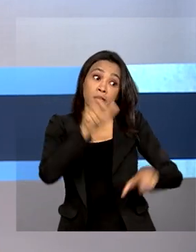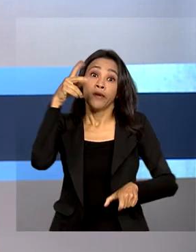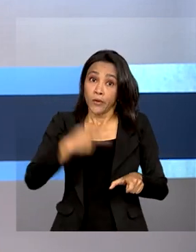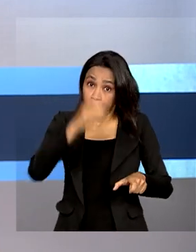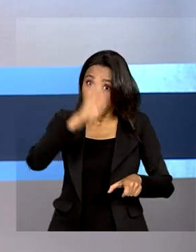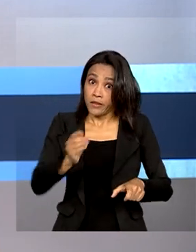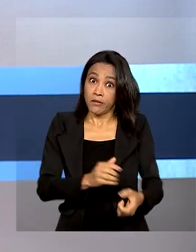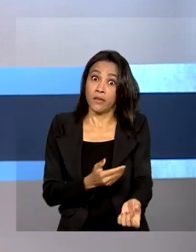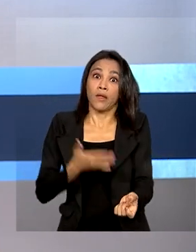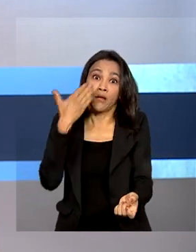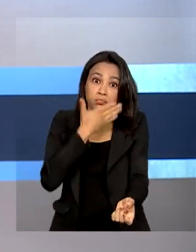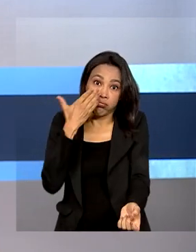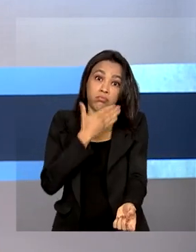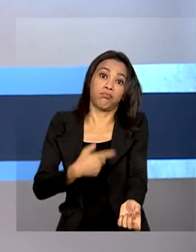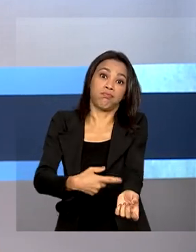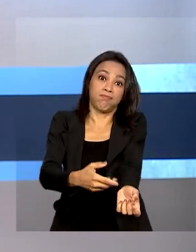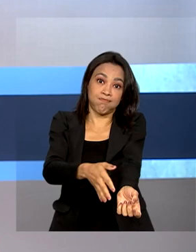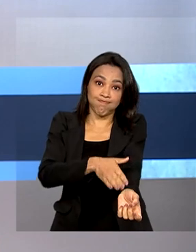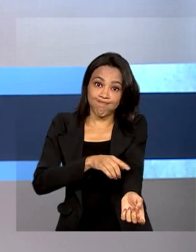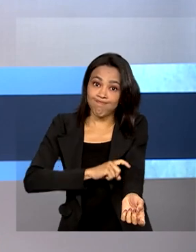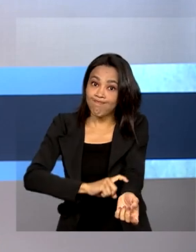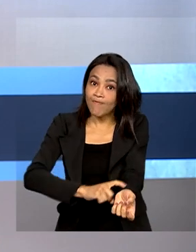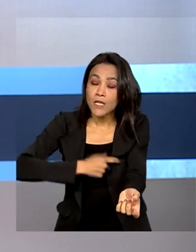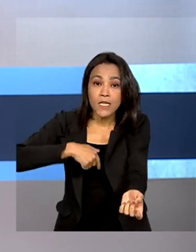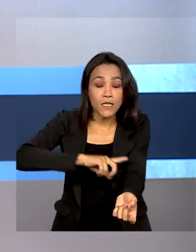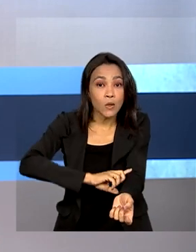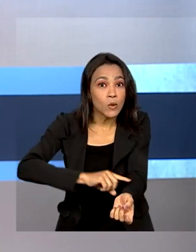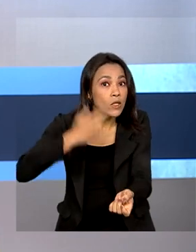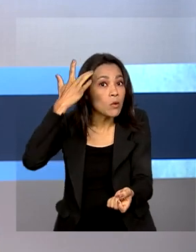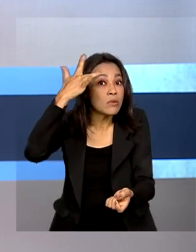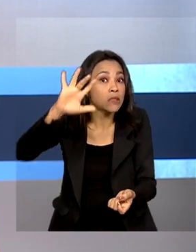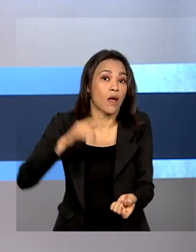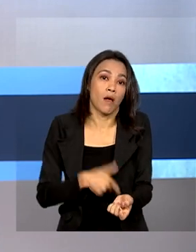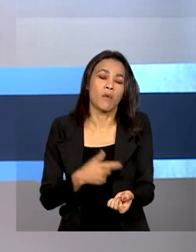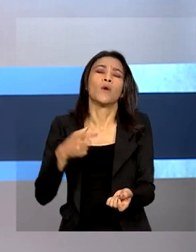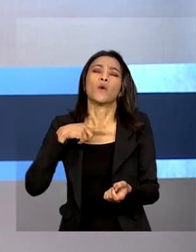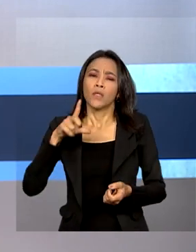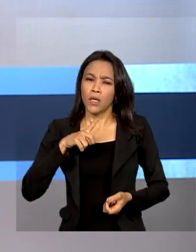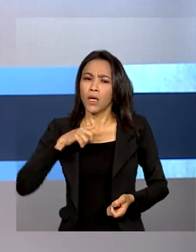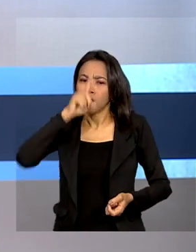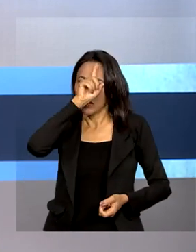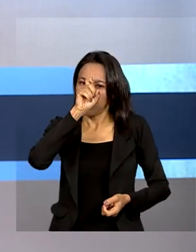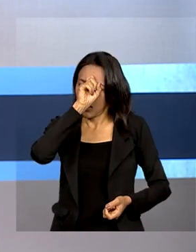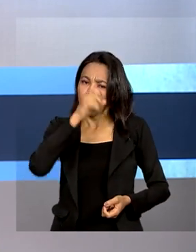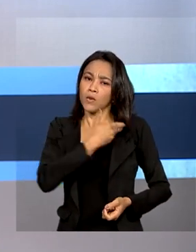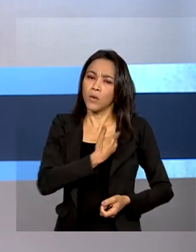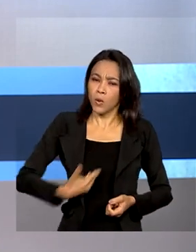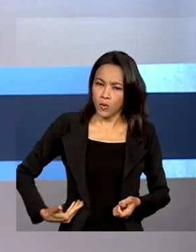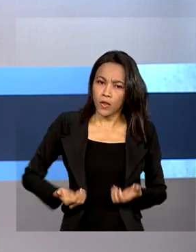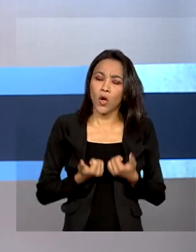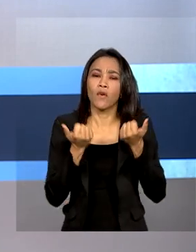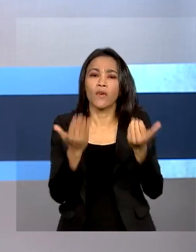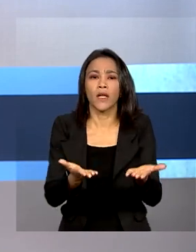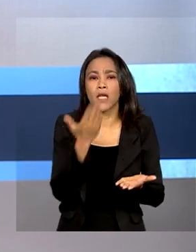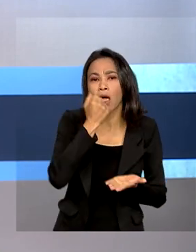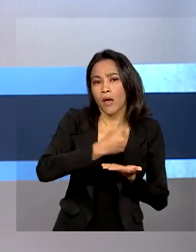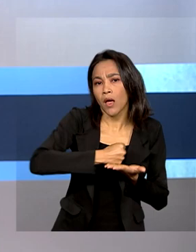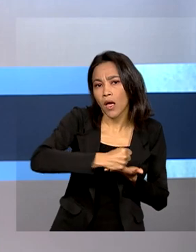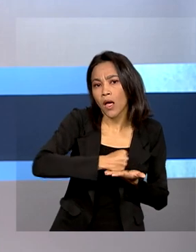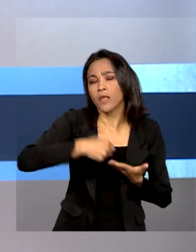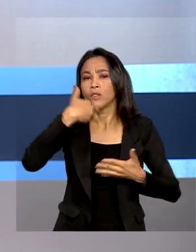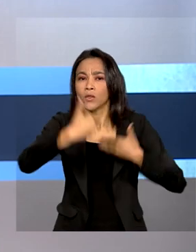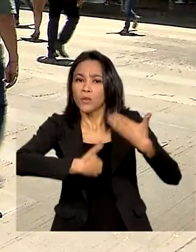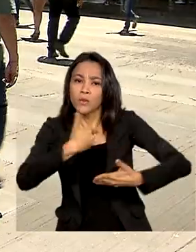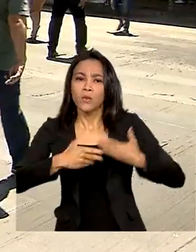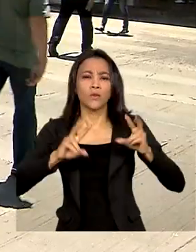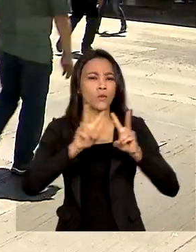no sangue e não sabem. O SUS oferece exames para diagnóstico, além de tratamento e medicamentos, tudo para controlar a